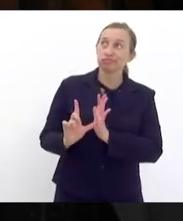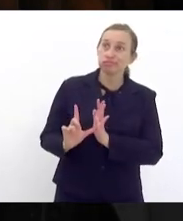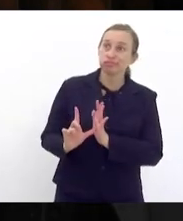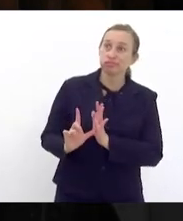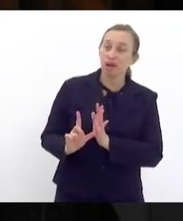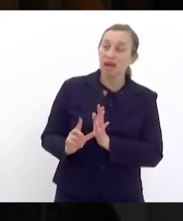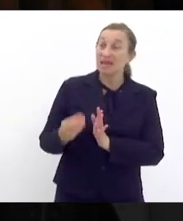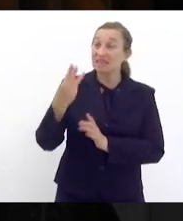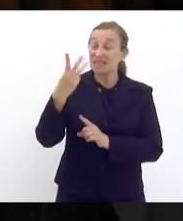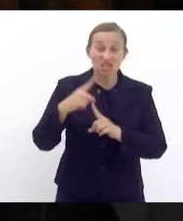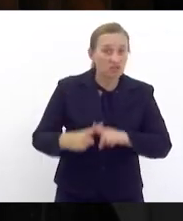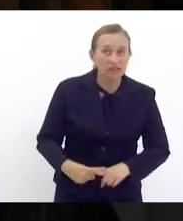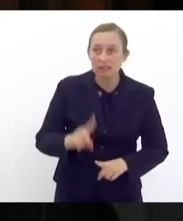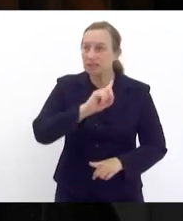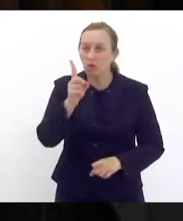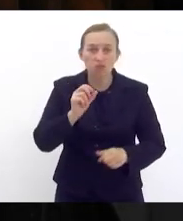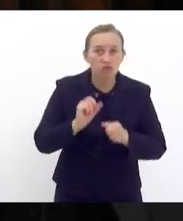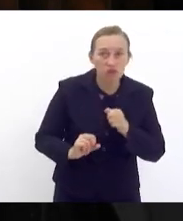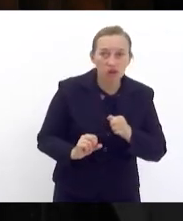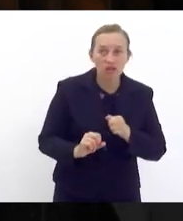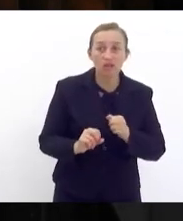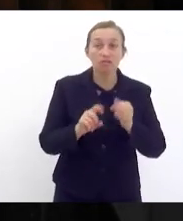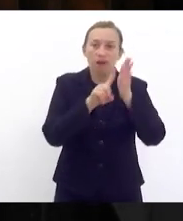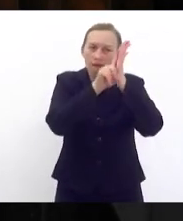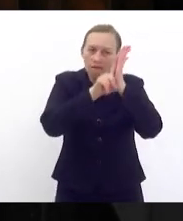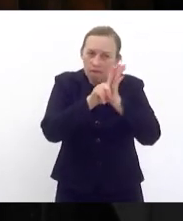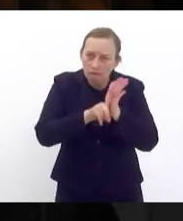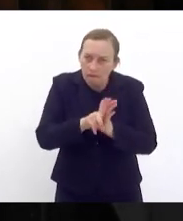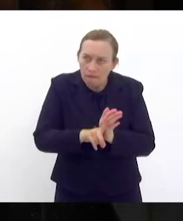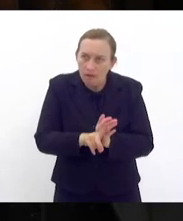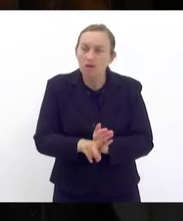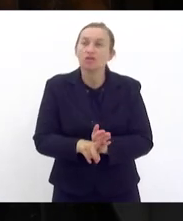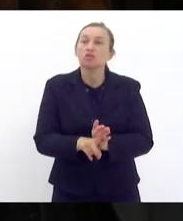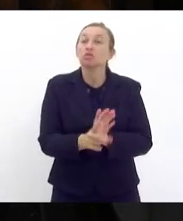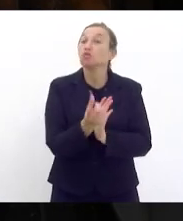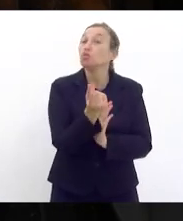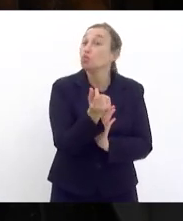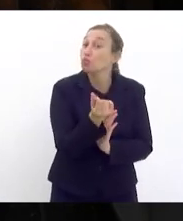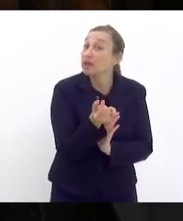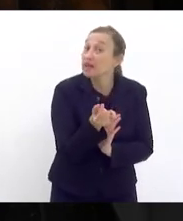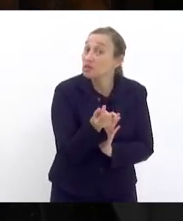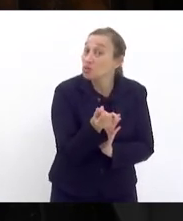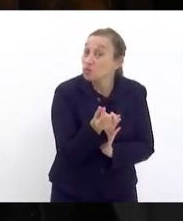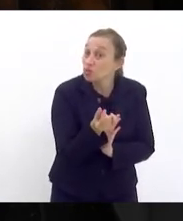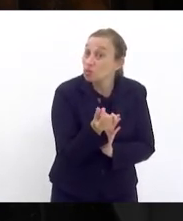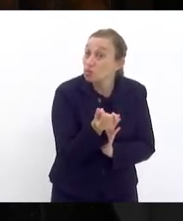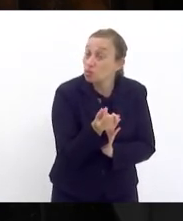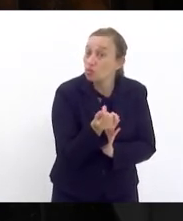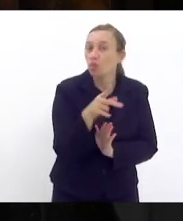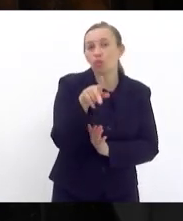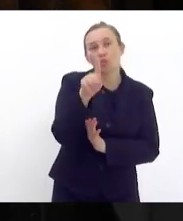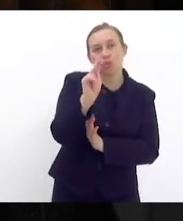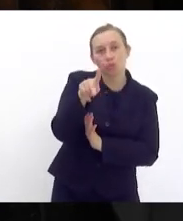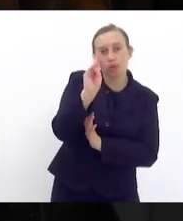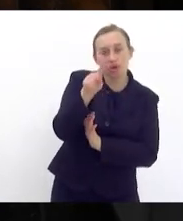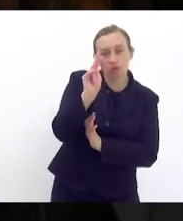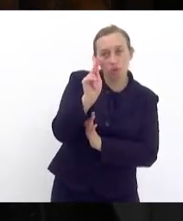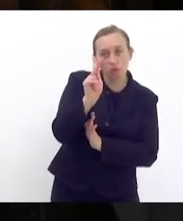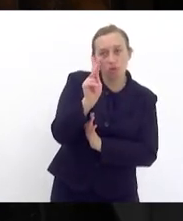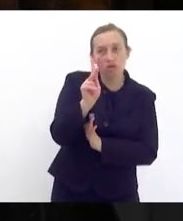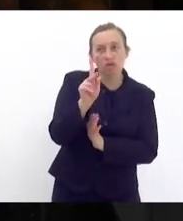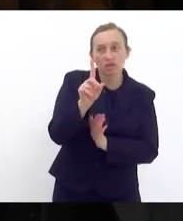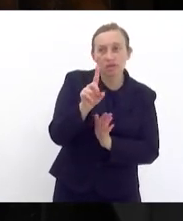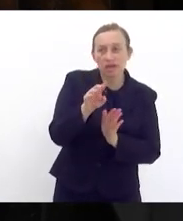vezes para fazer a revisão do preço referencial do petróleo que está